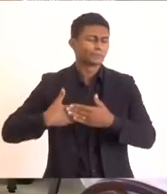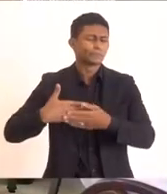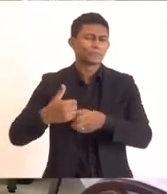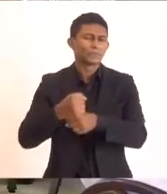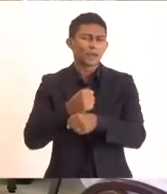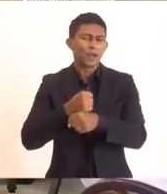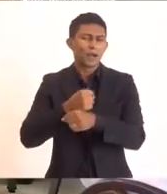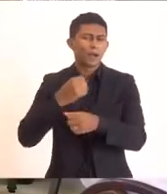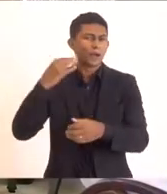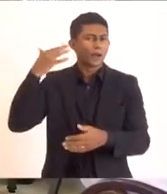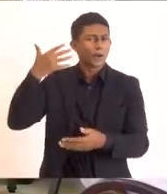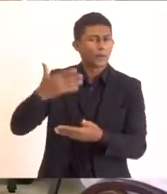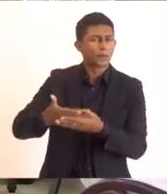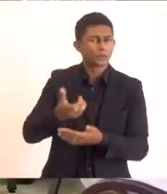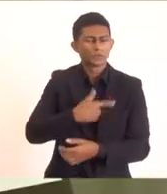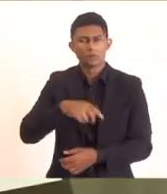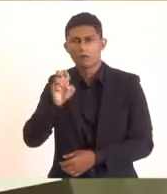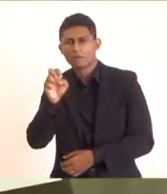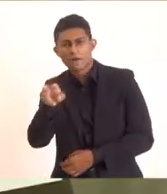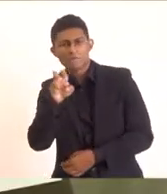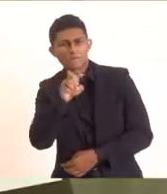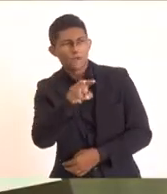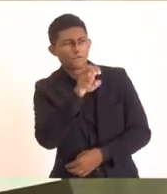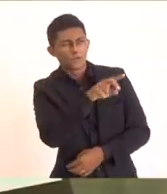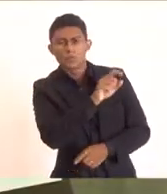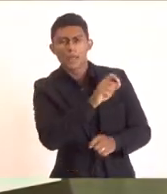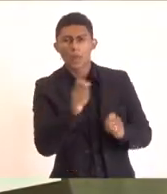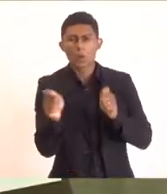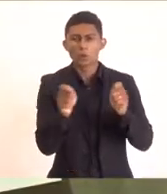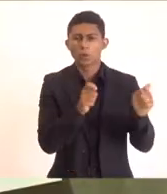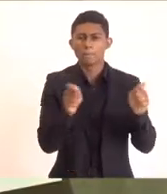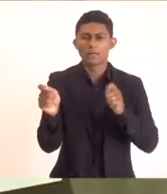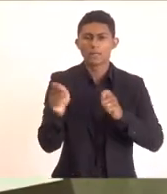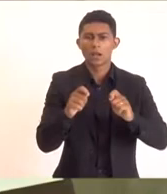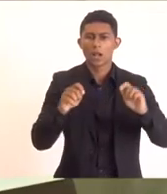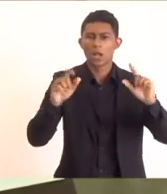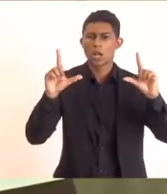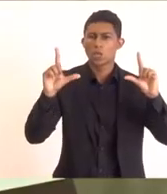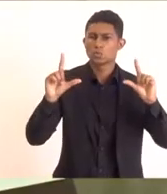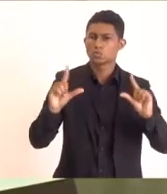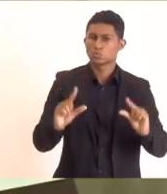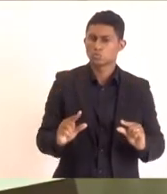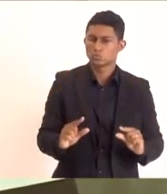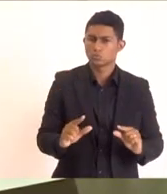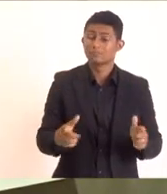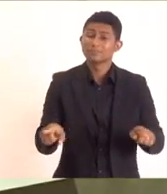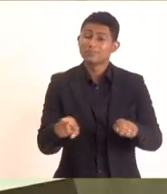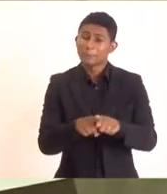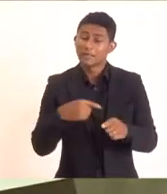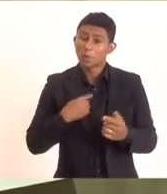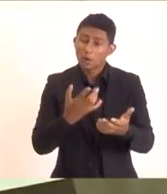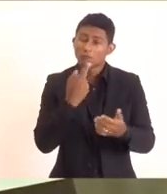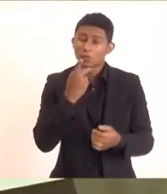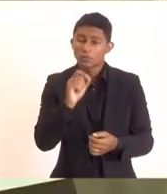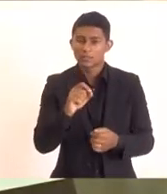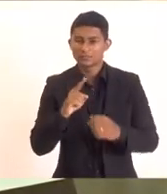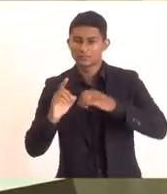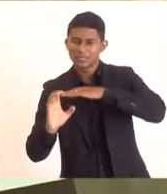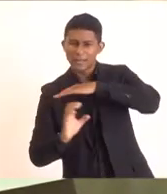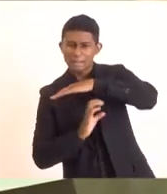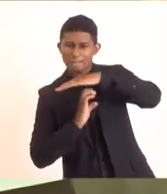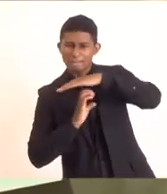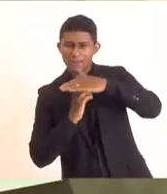nós estamos vendo a nossa economia e envasiamento. E quero defender aqui o pequeno negócio, a pequena